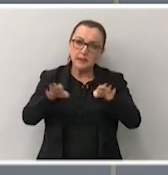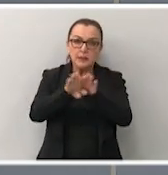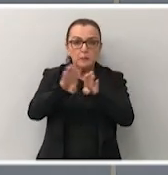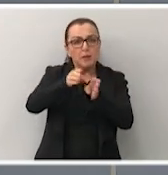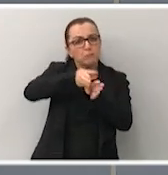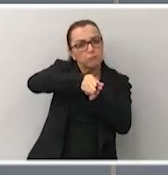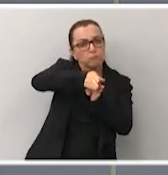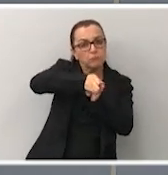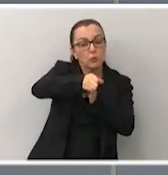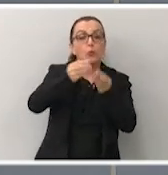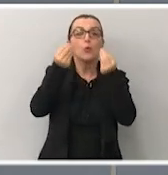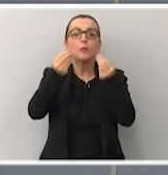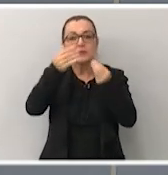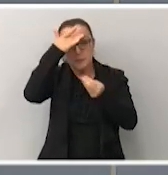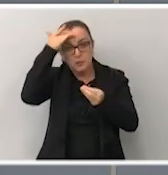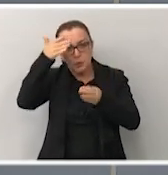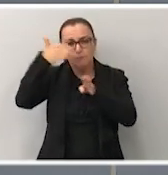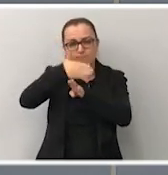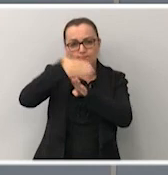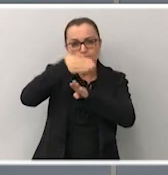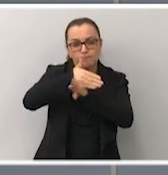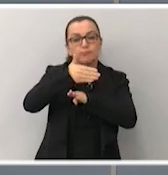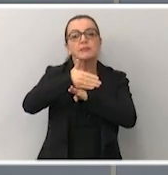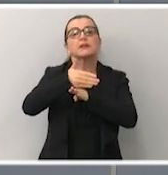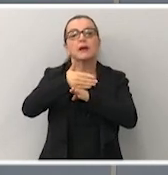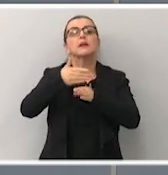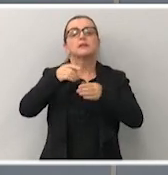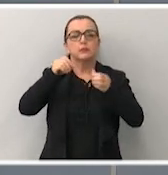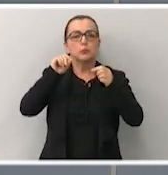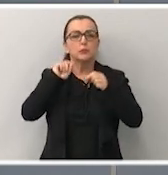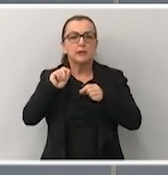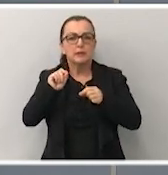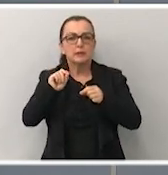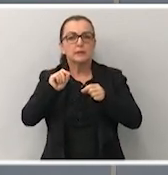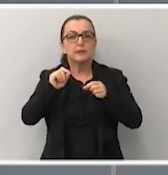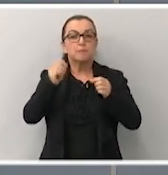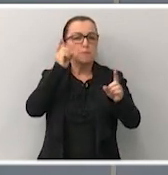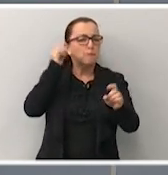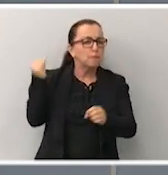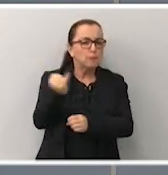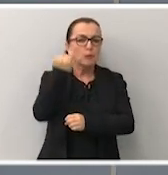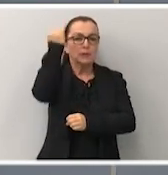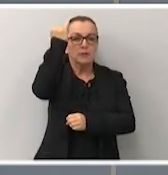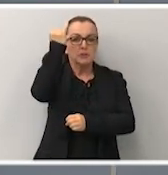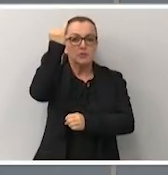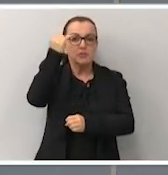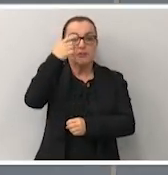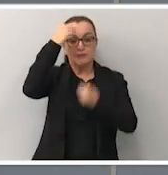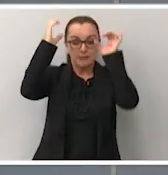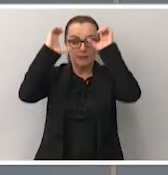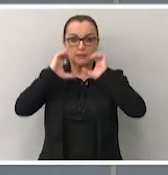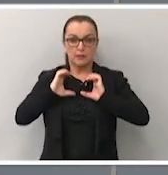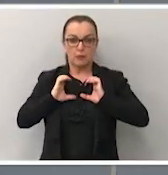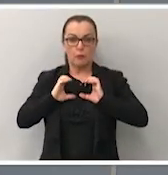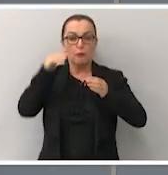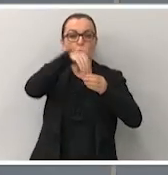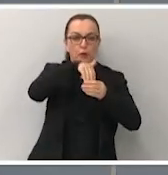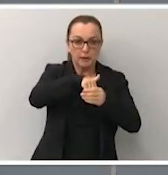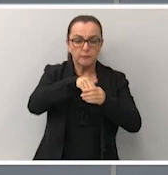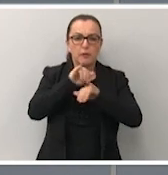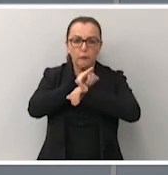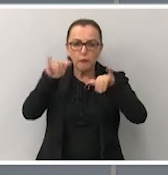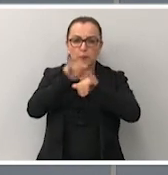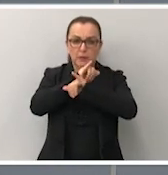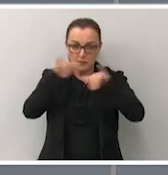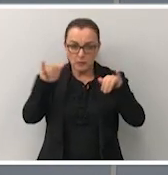orientar para que a população possa participar ativamente desse importante ato de cidadania. Informações